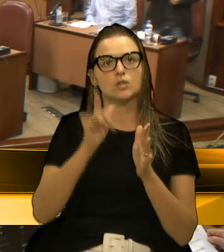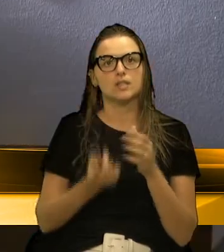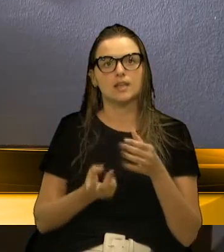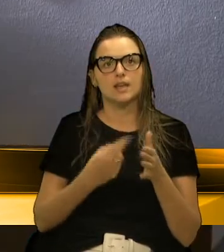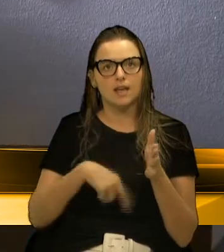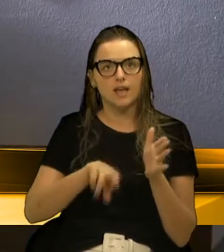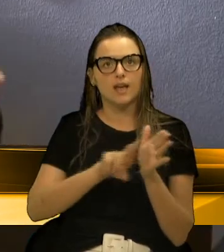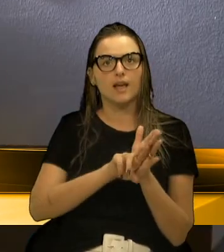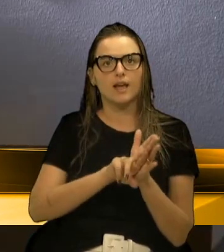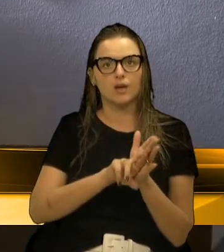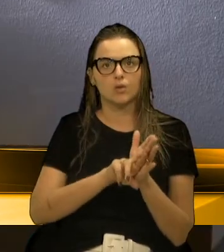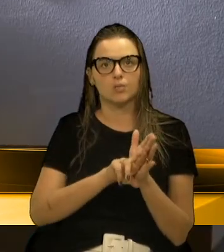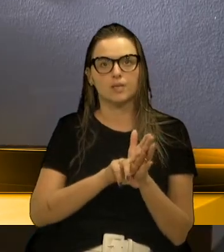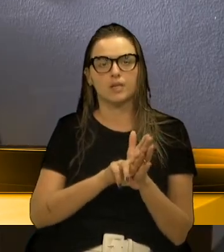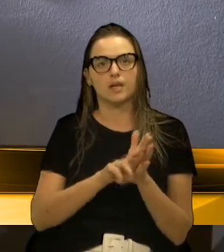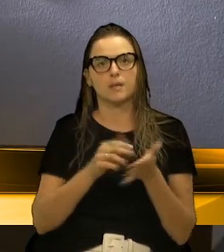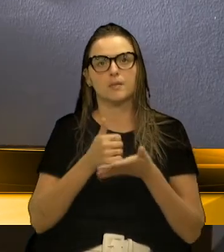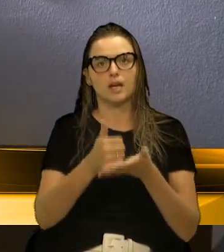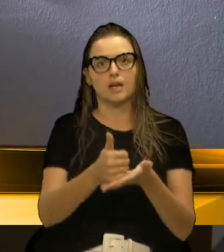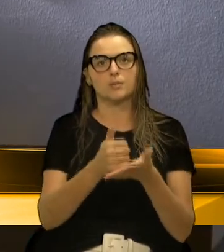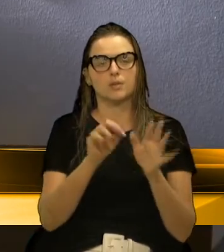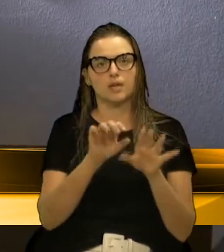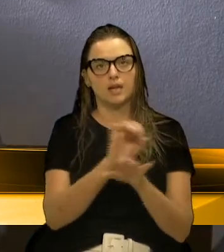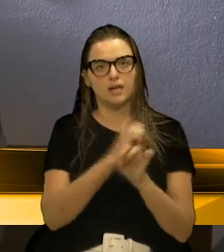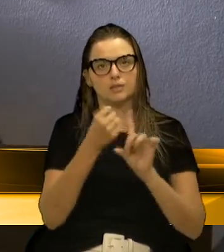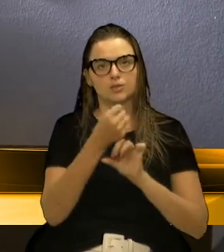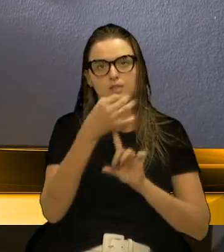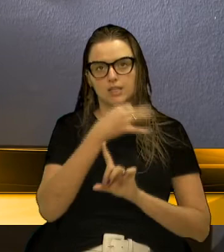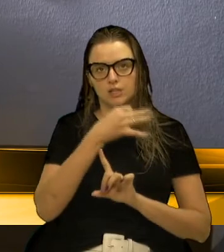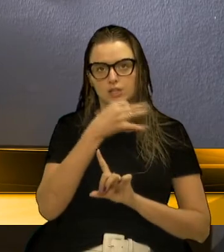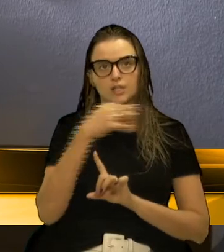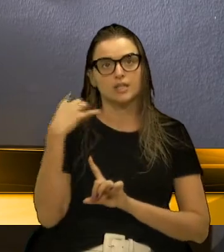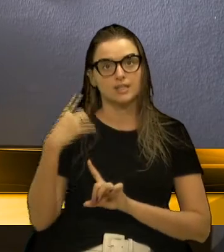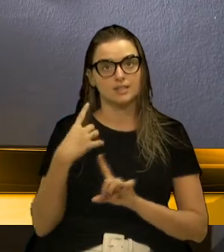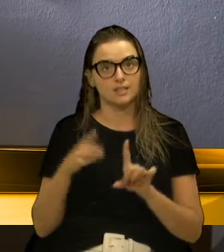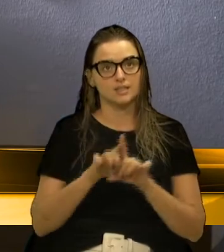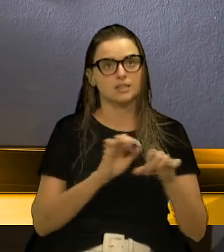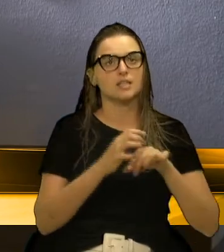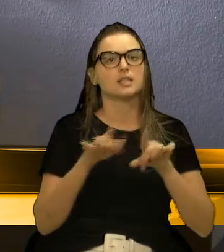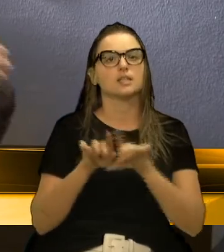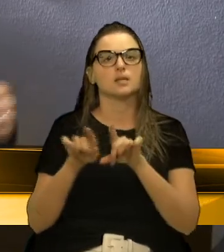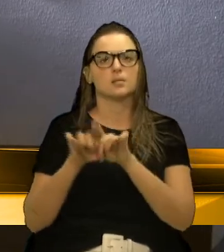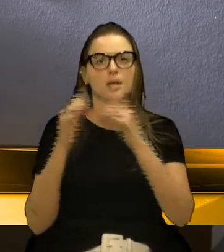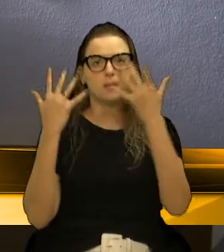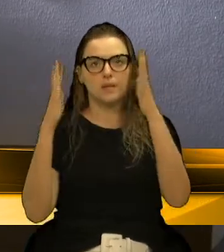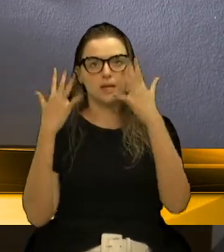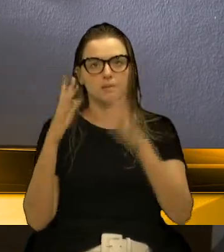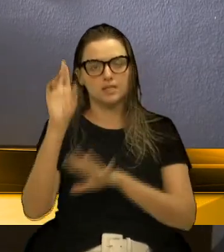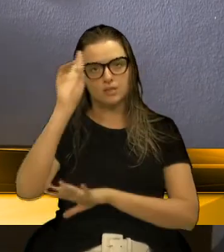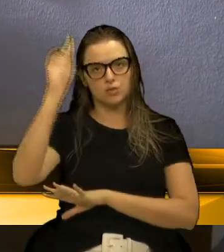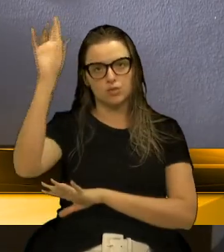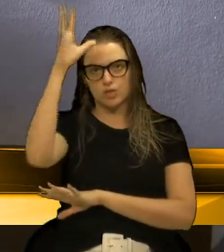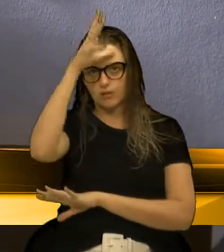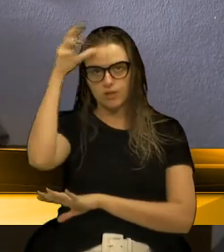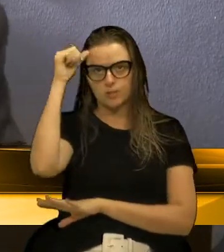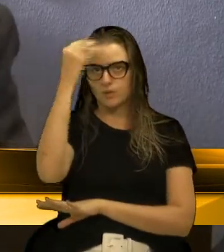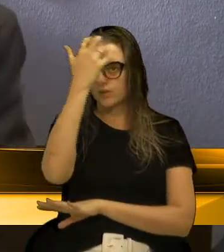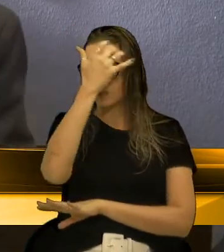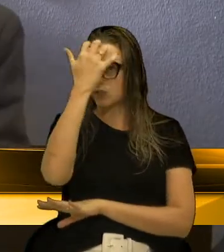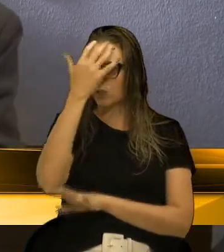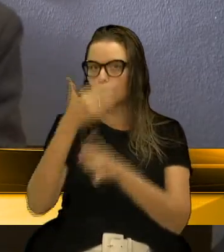trabalhando, em prol da nossa sociedade caixinense. E parabéns também ao prefeito Ediló e pela sua equipe de trabalho,